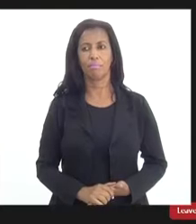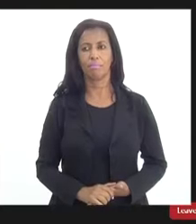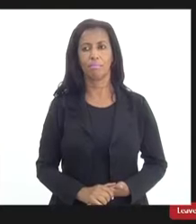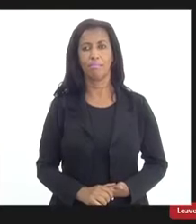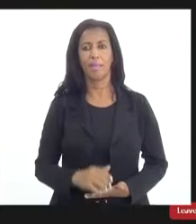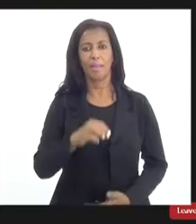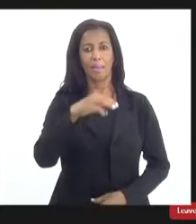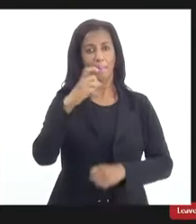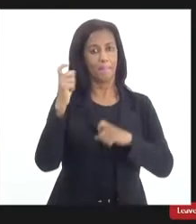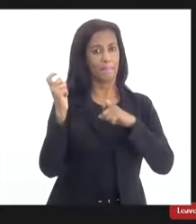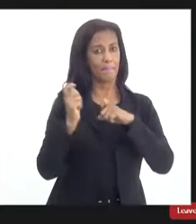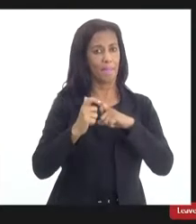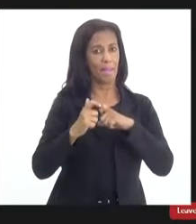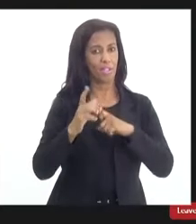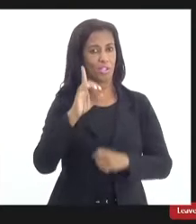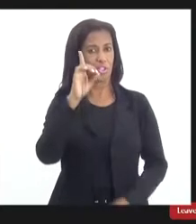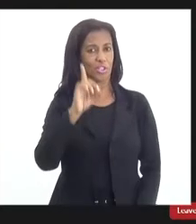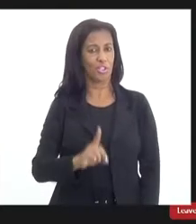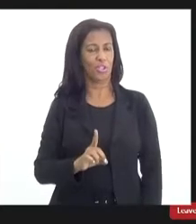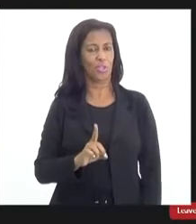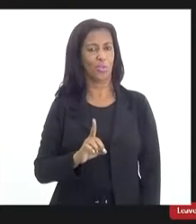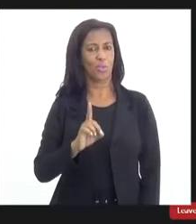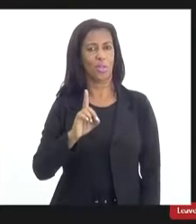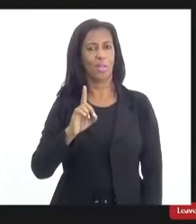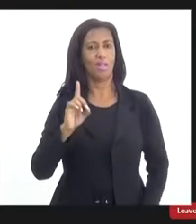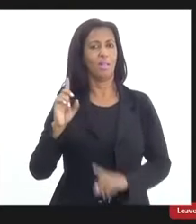médica e diretora do DASA.